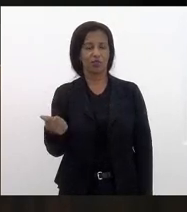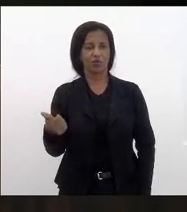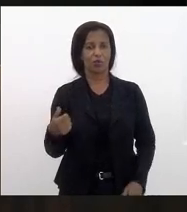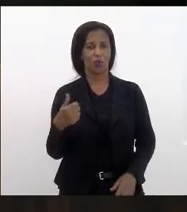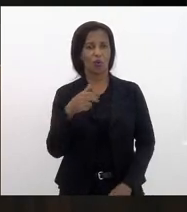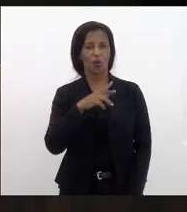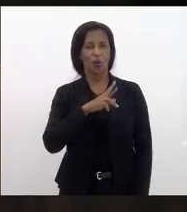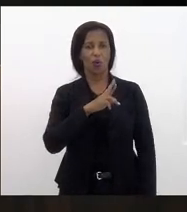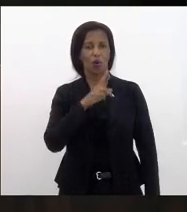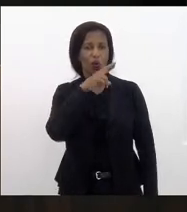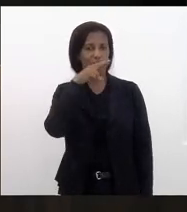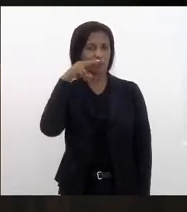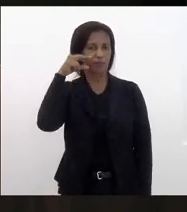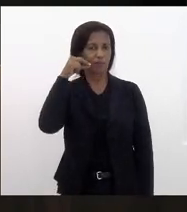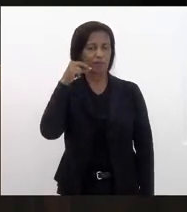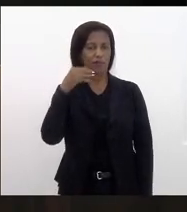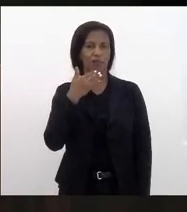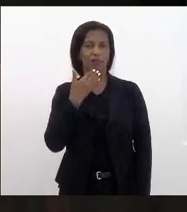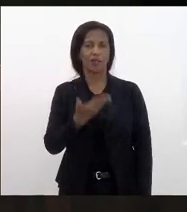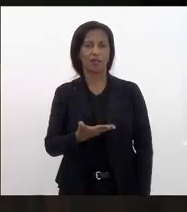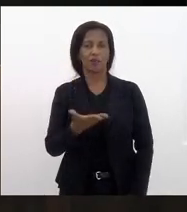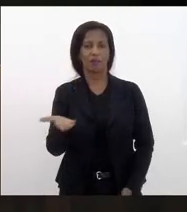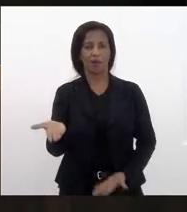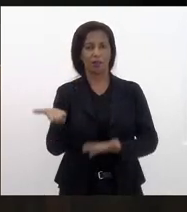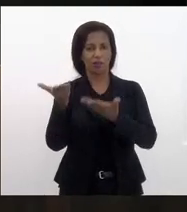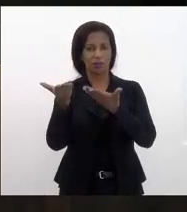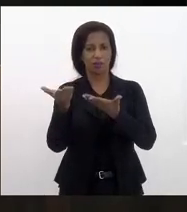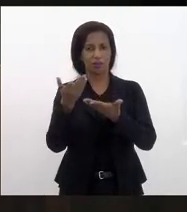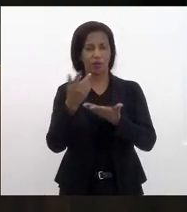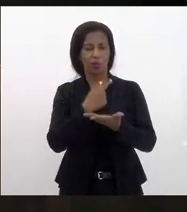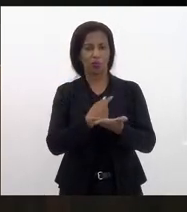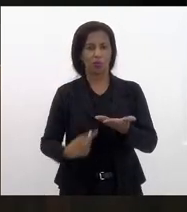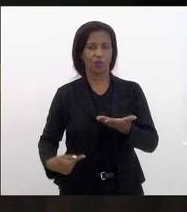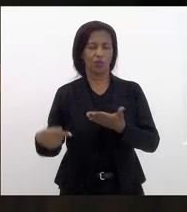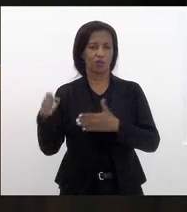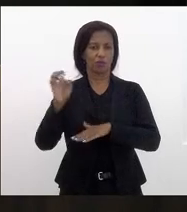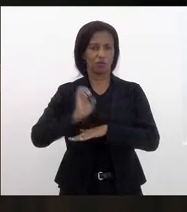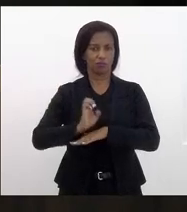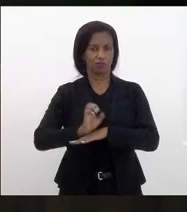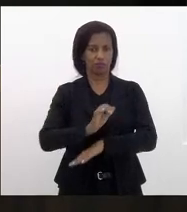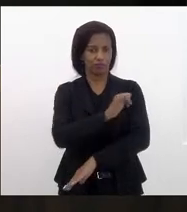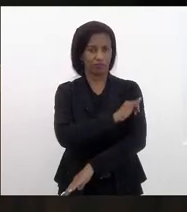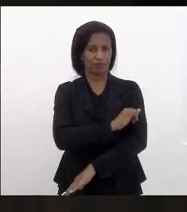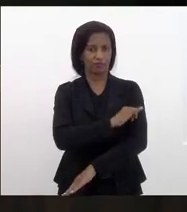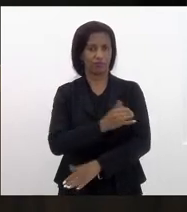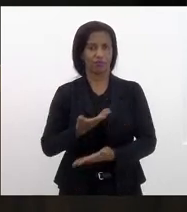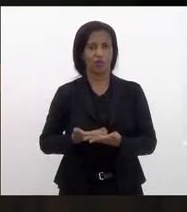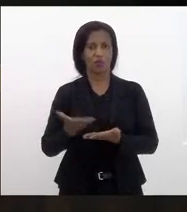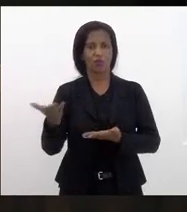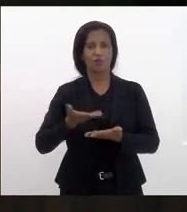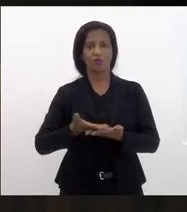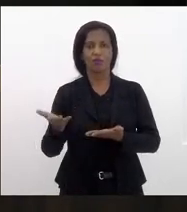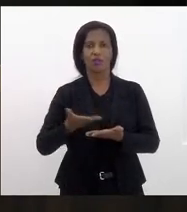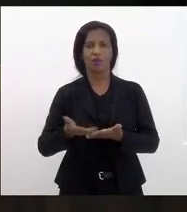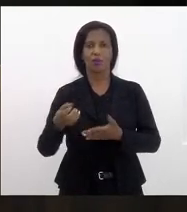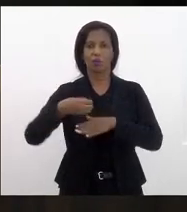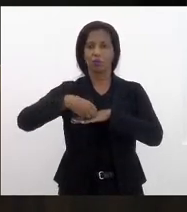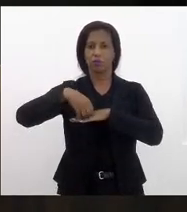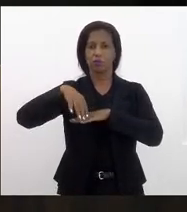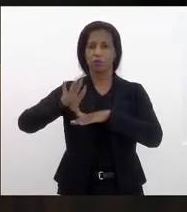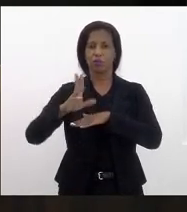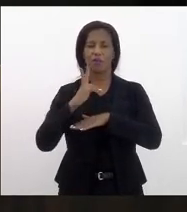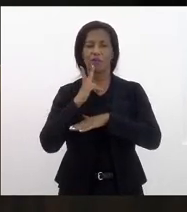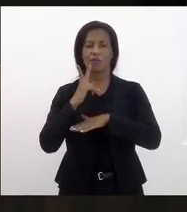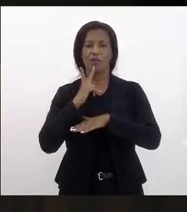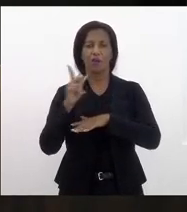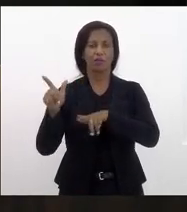do deputado Rosi Weig Reis, que solicita, ao excedente do senhor governador do Estado do Rio de Janeiro, o envio de mensagem dispondo sobre